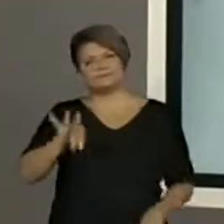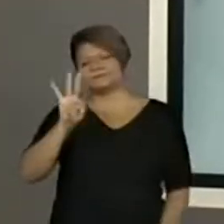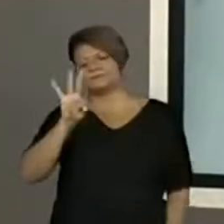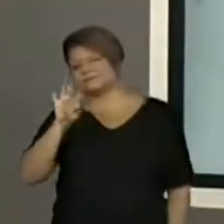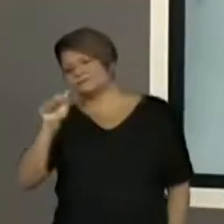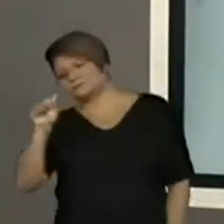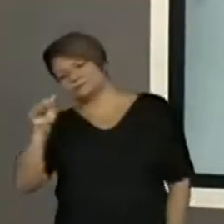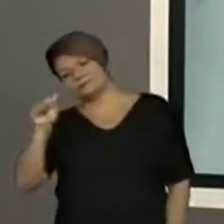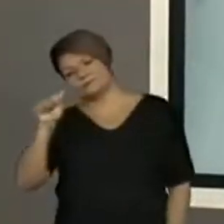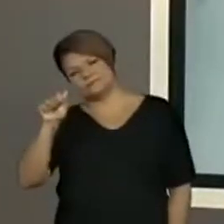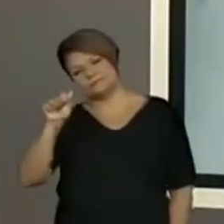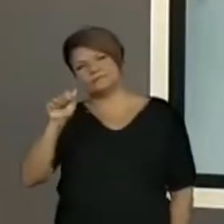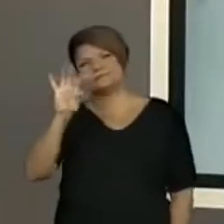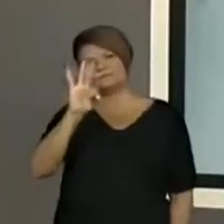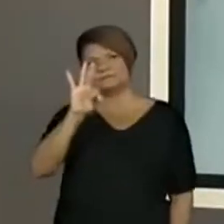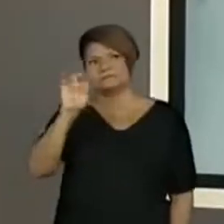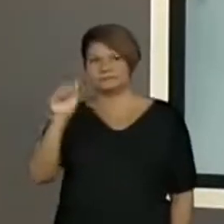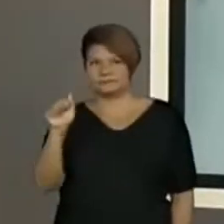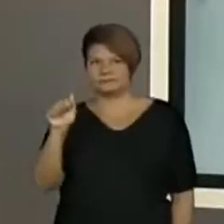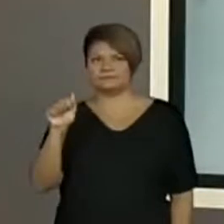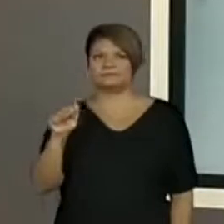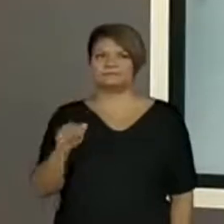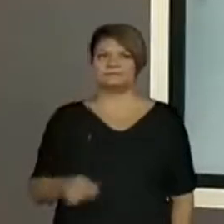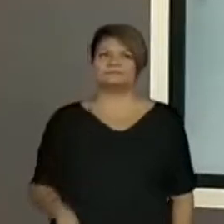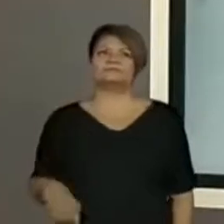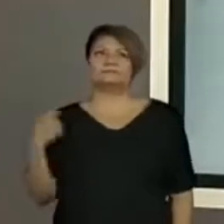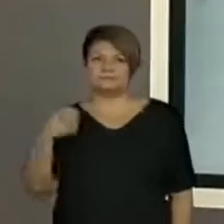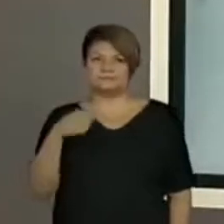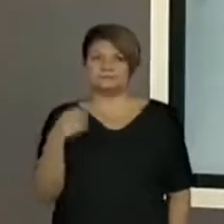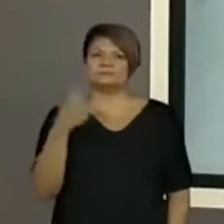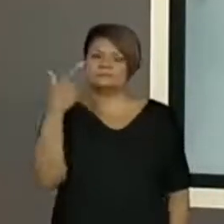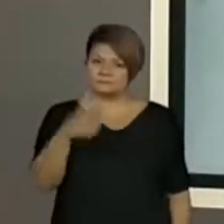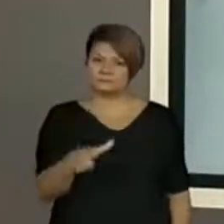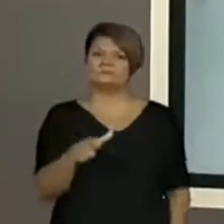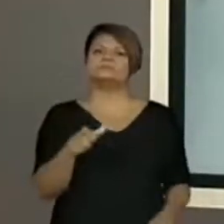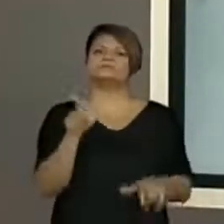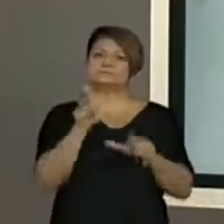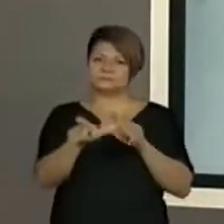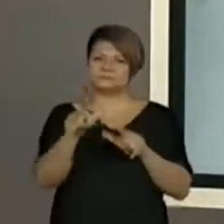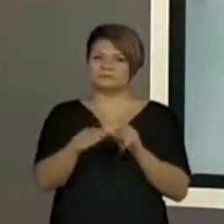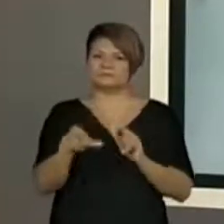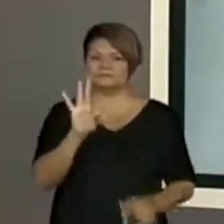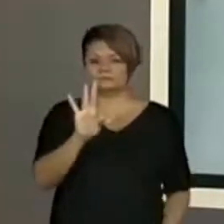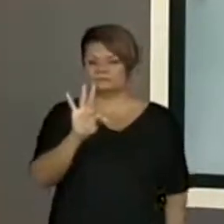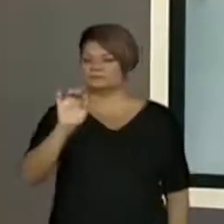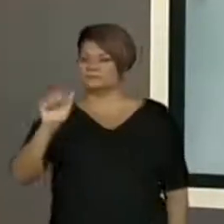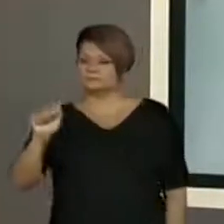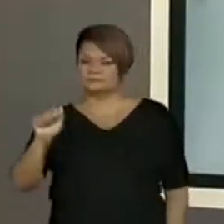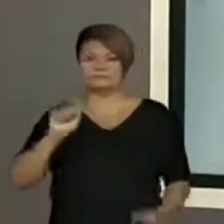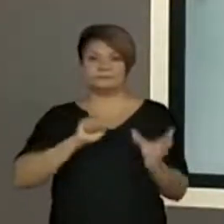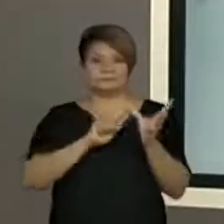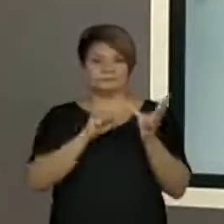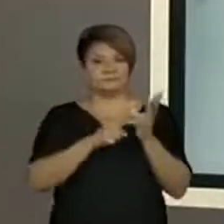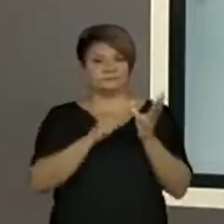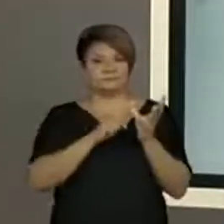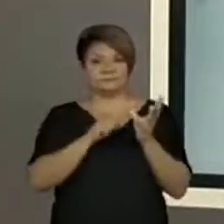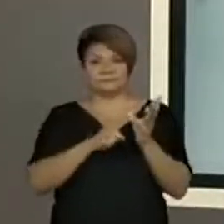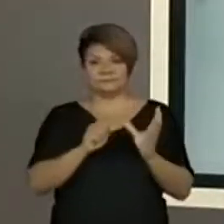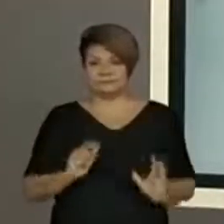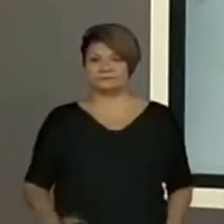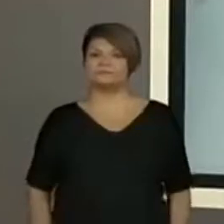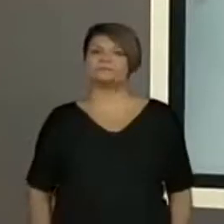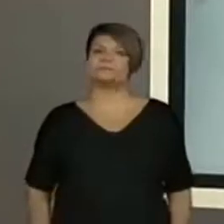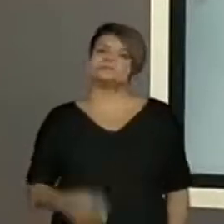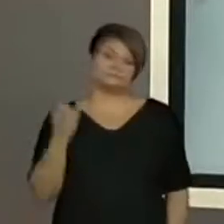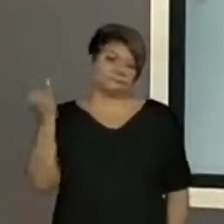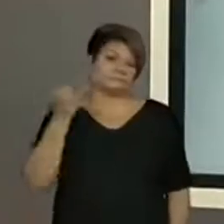né? Deu. Olha, eu já tenho T. Eu preciso de mais uma letra para fazer o tá. Qual será? E aqui é importante,